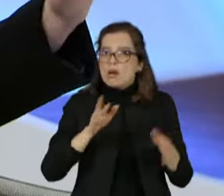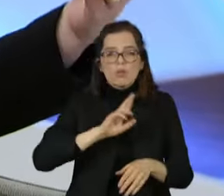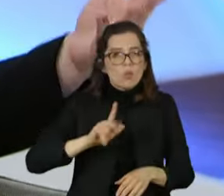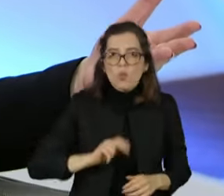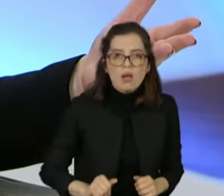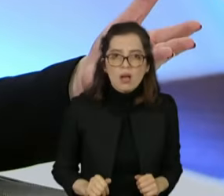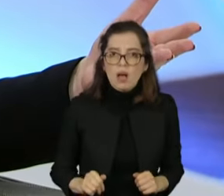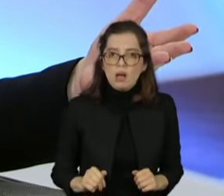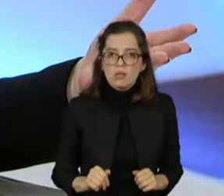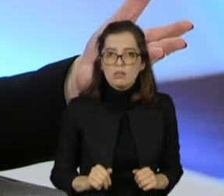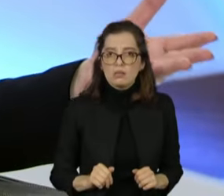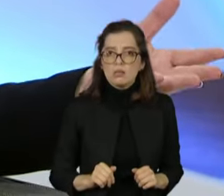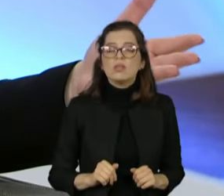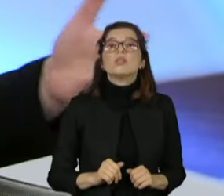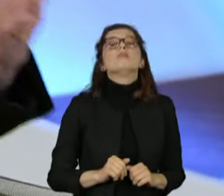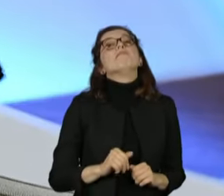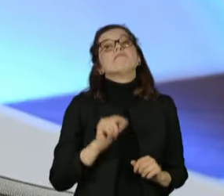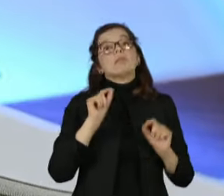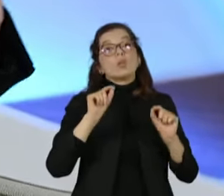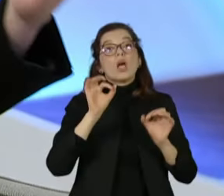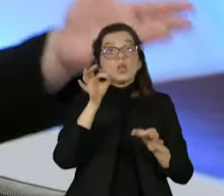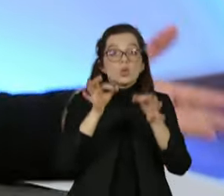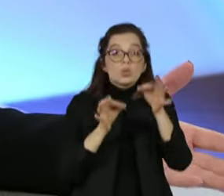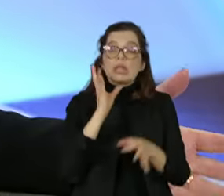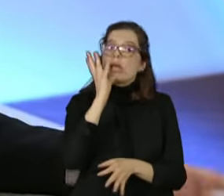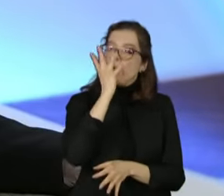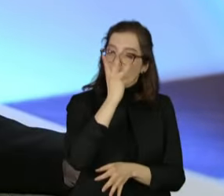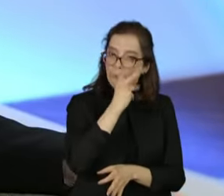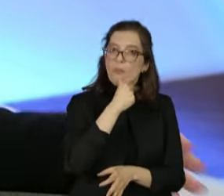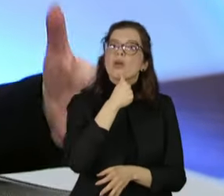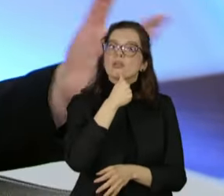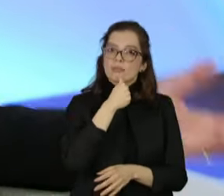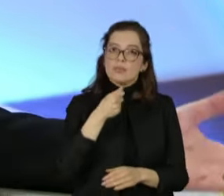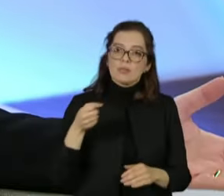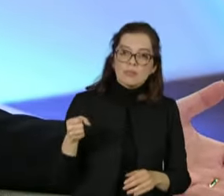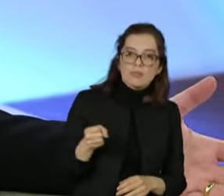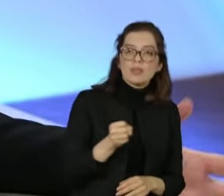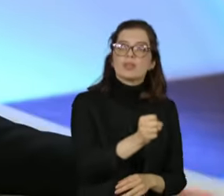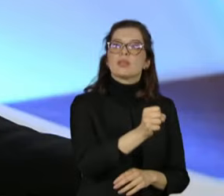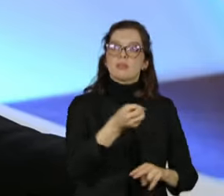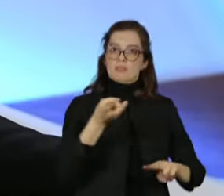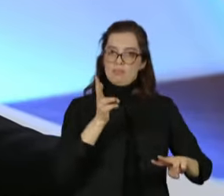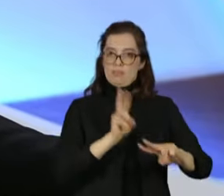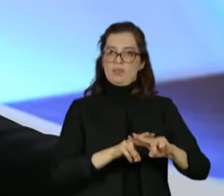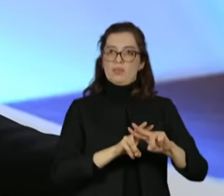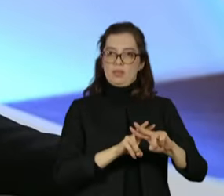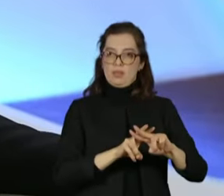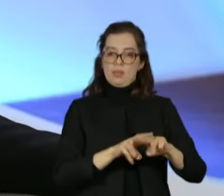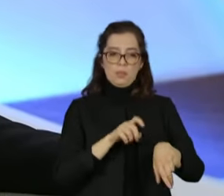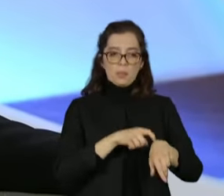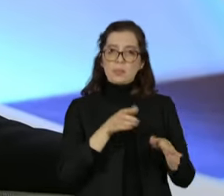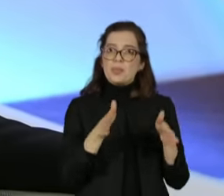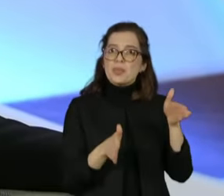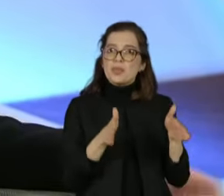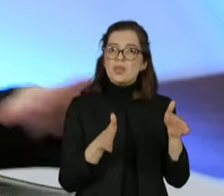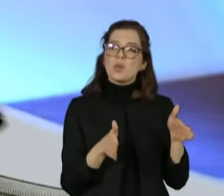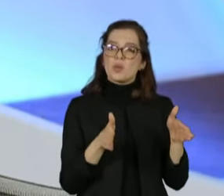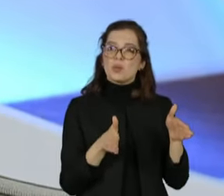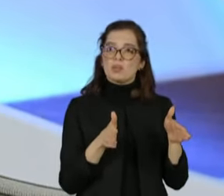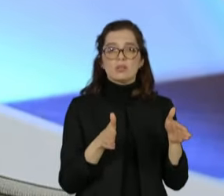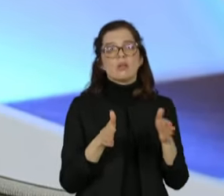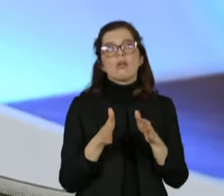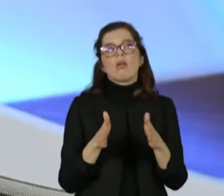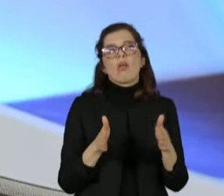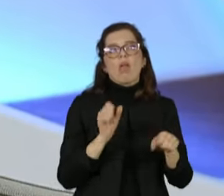que já teriam que estar na cadeia, que foram condenados em segunda instância, que teriam que estar presos. Dentro desse processo,